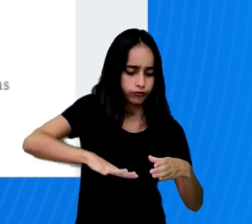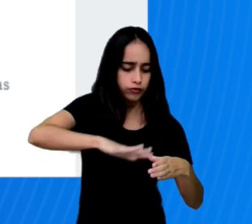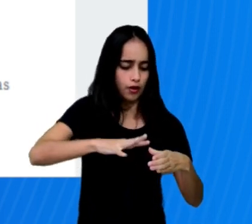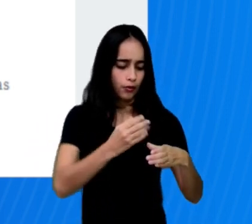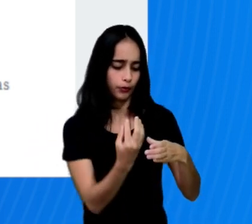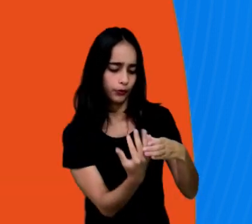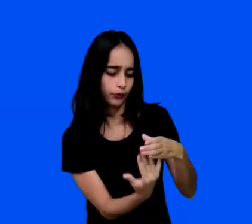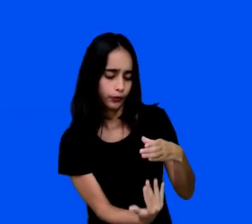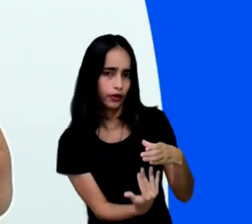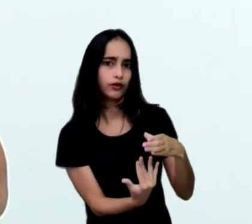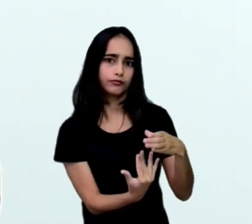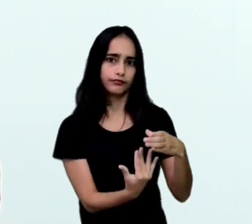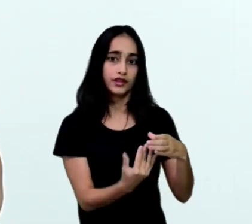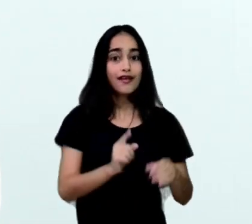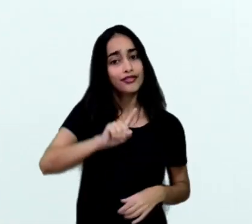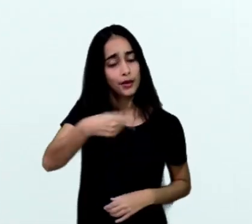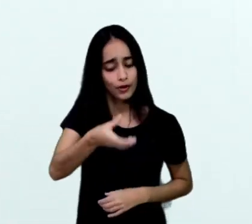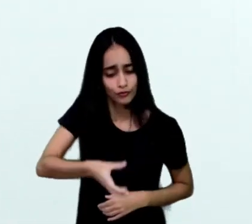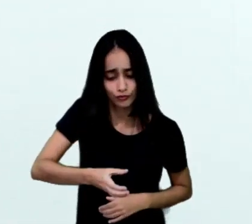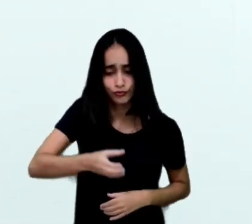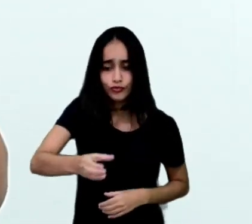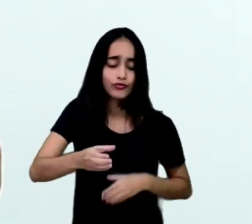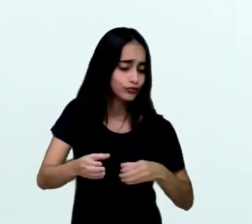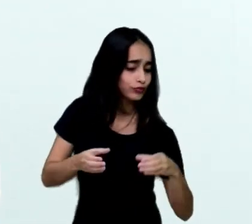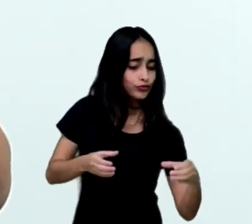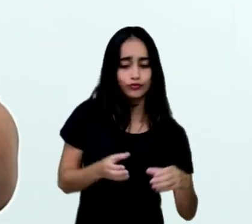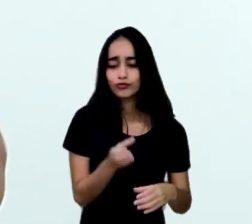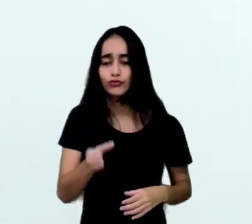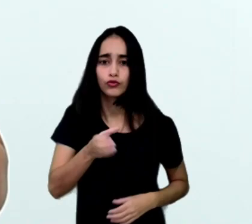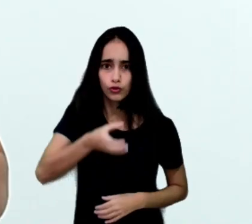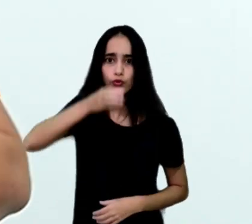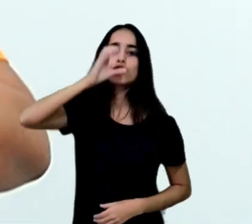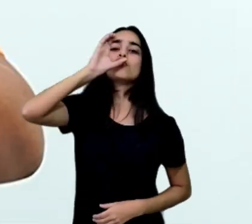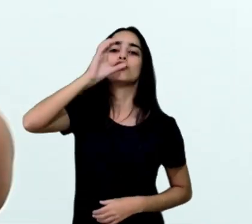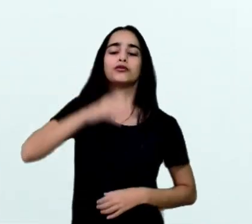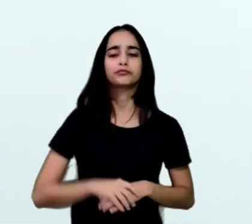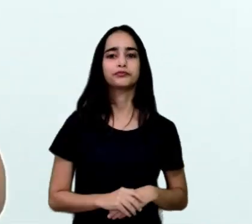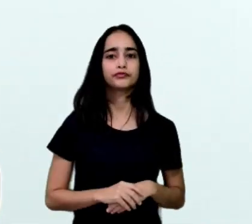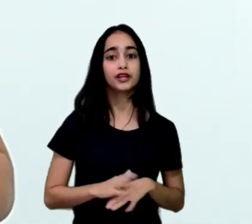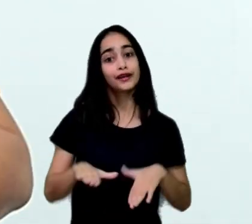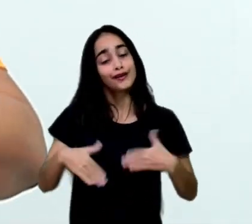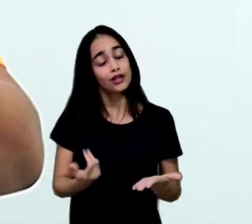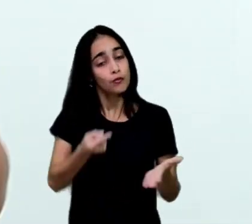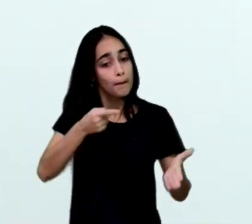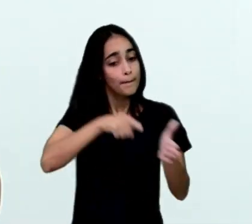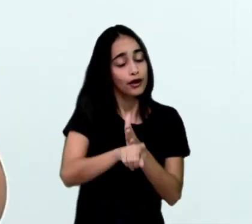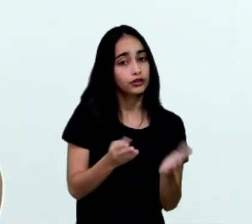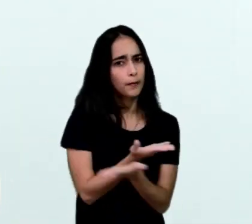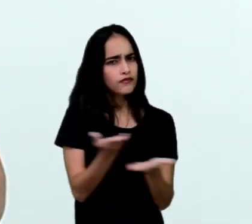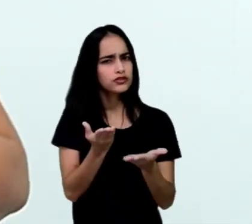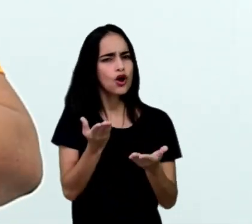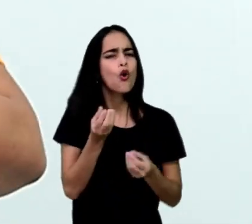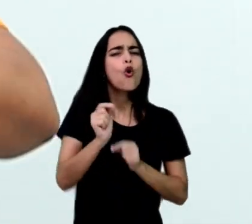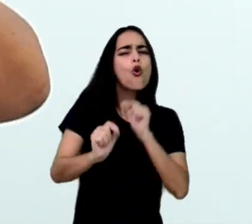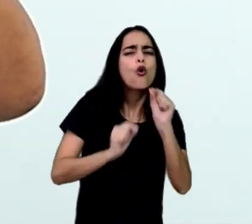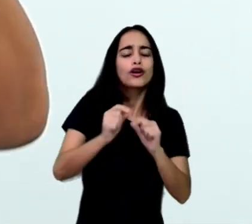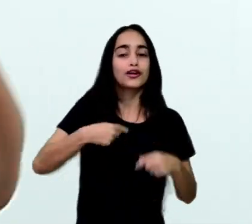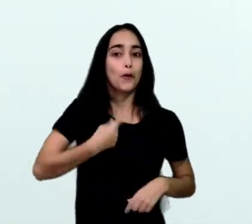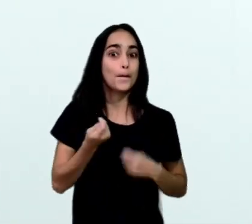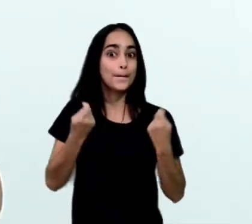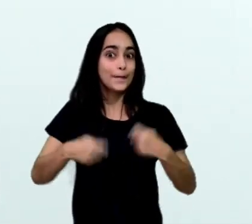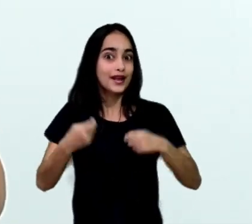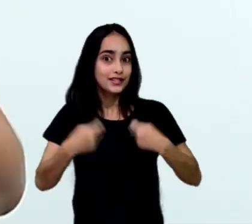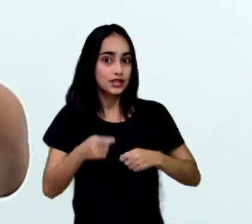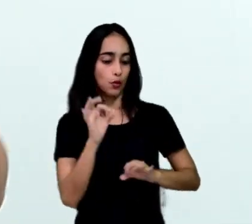em copos altos. Muito fácil, não é? Então, se eu perguntar quais são os utensílios que eu vou precisar para